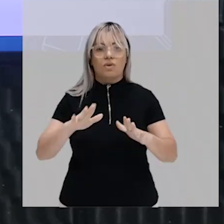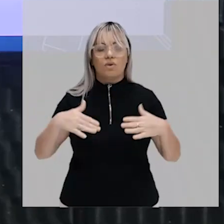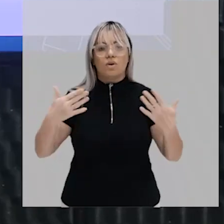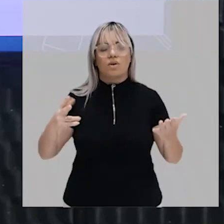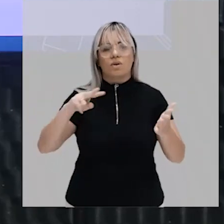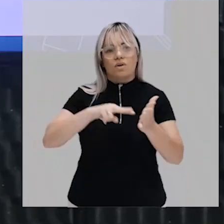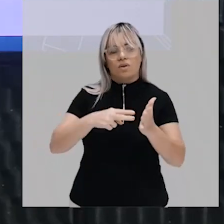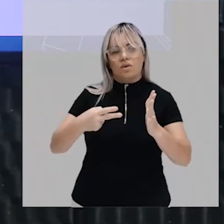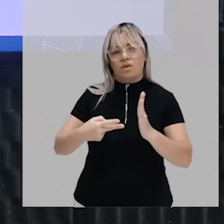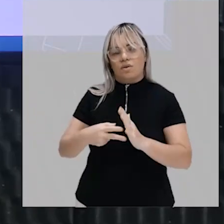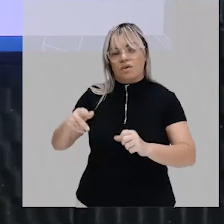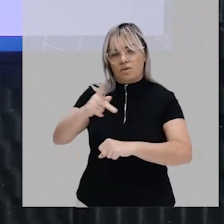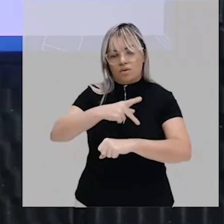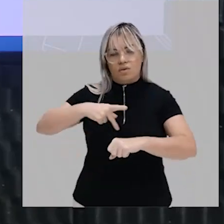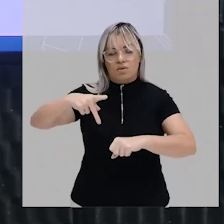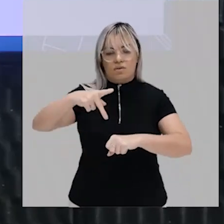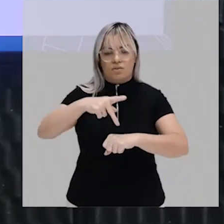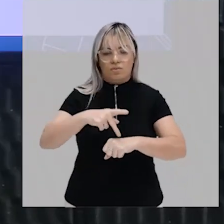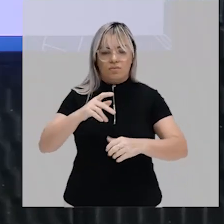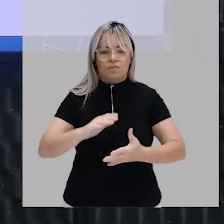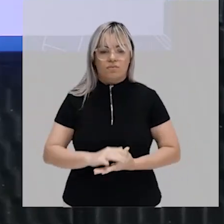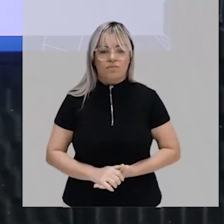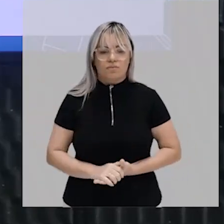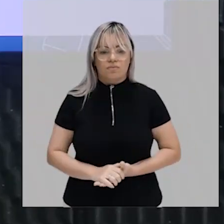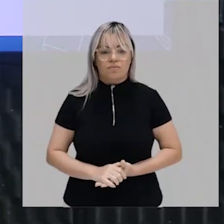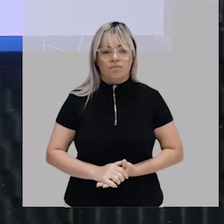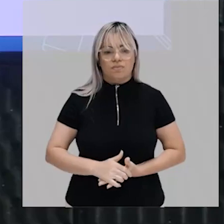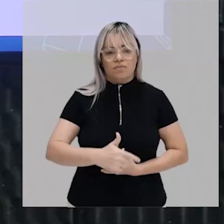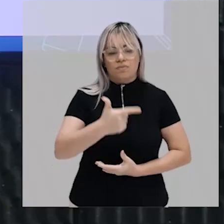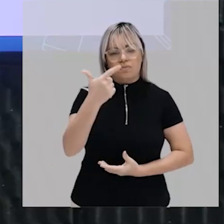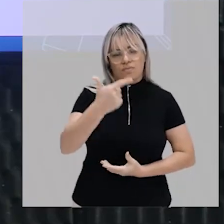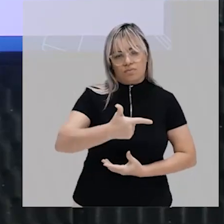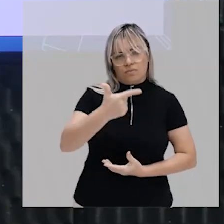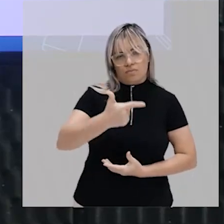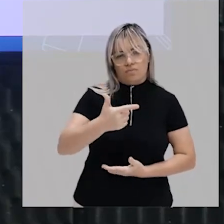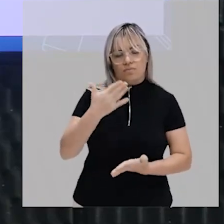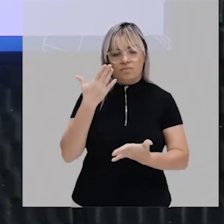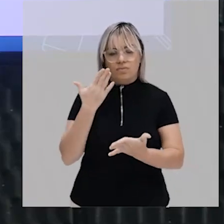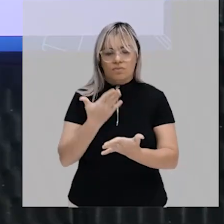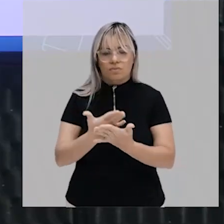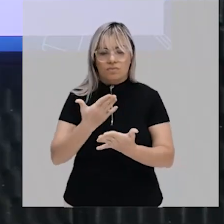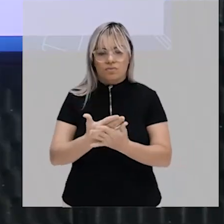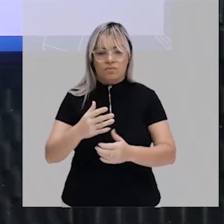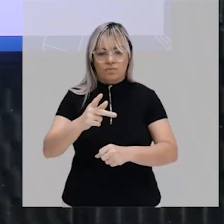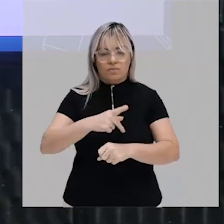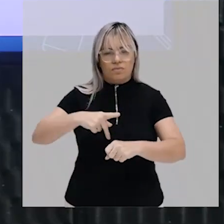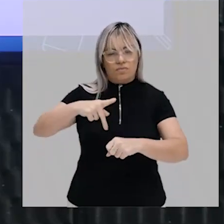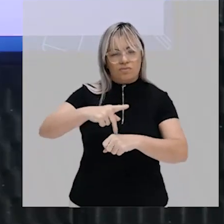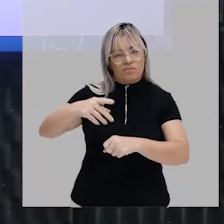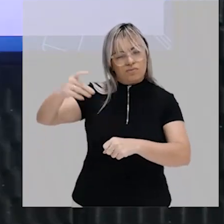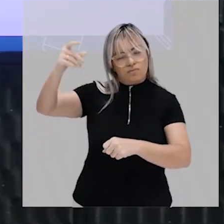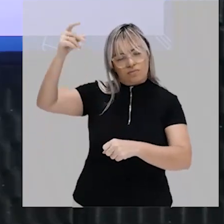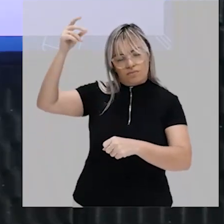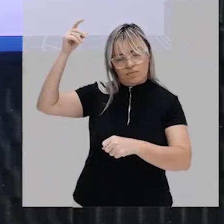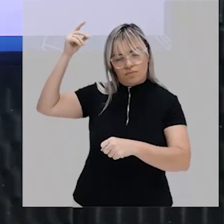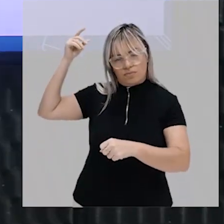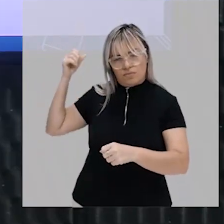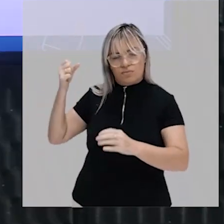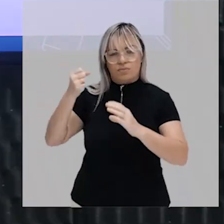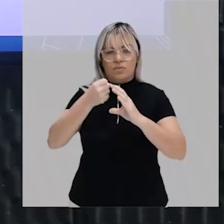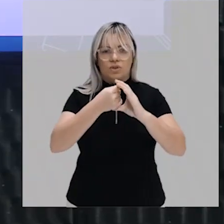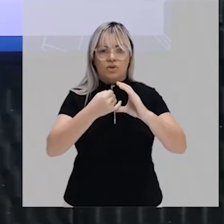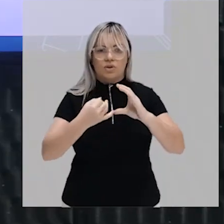Estado para a Sociologia no segundo tópico a gente vai estudar o Estado na Antiguidade quais eram as